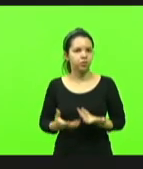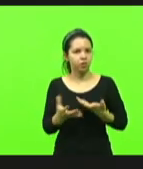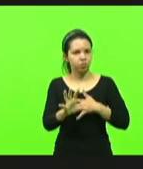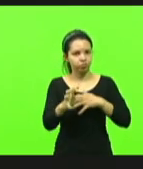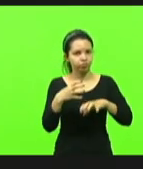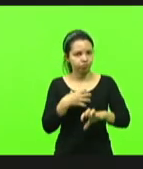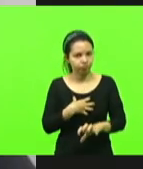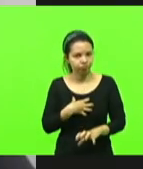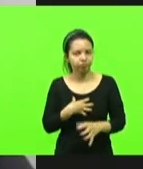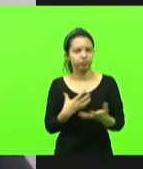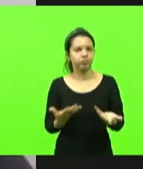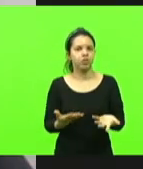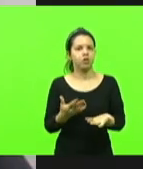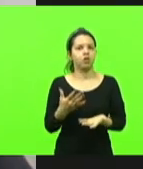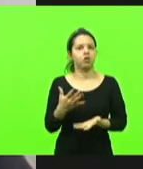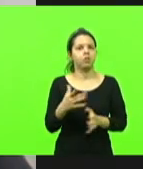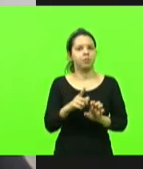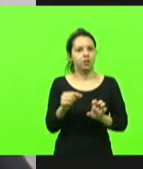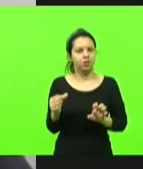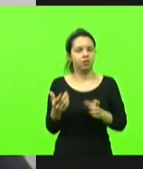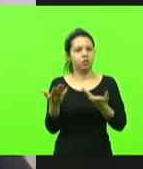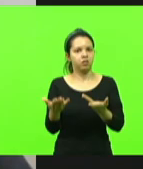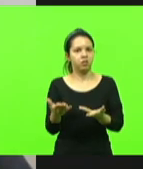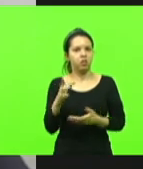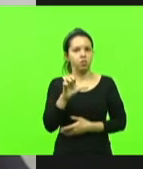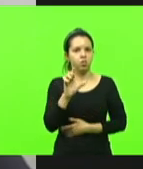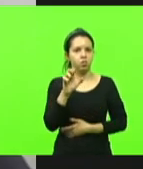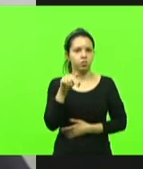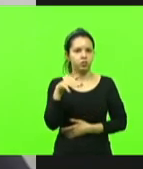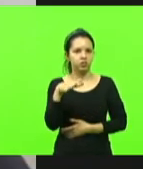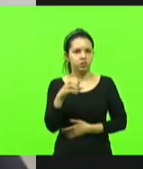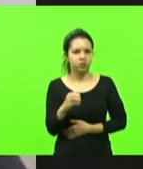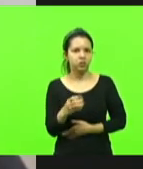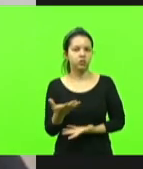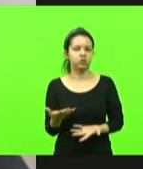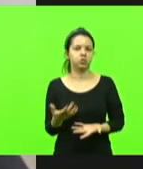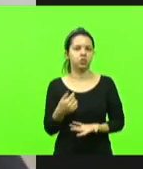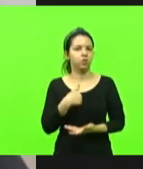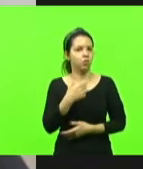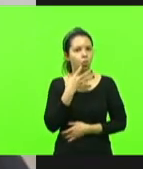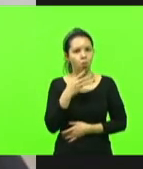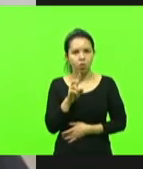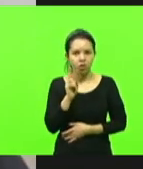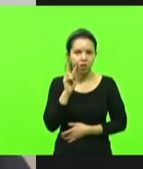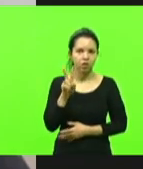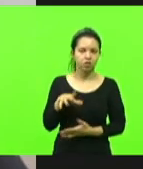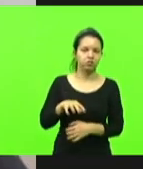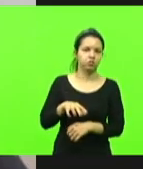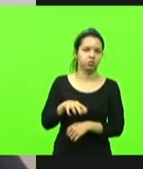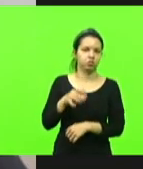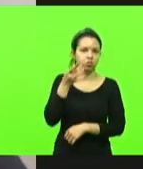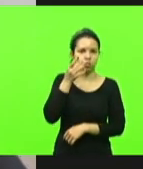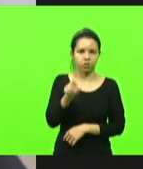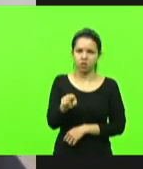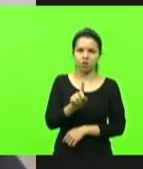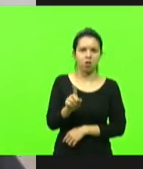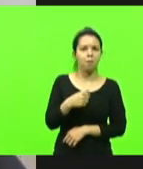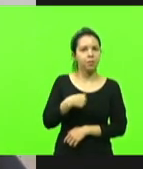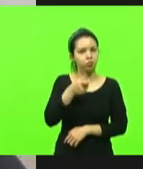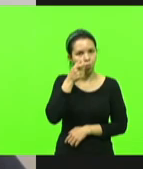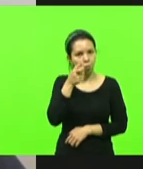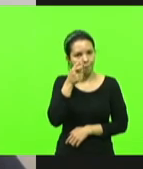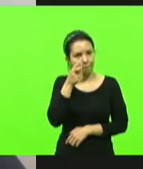com o empresário Luciano Hang, eu não o conheço pessoalmente, mas acompanho pelas